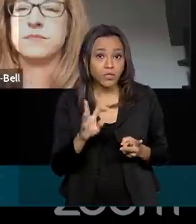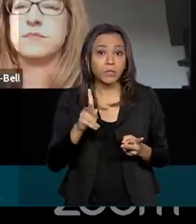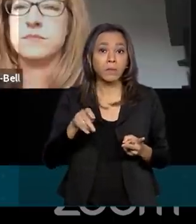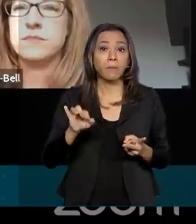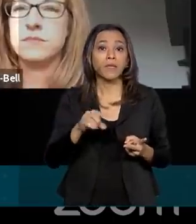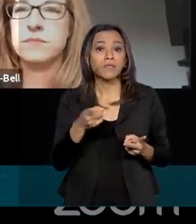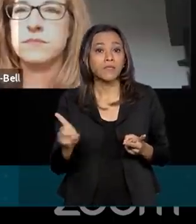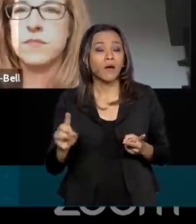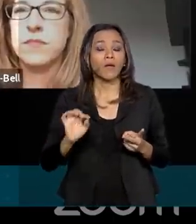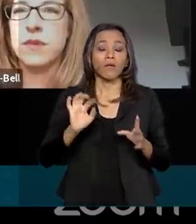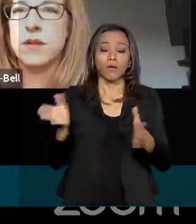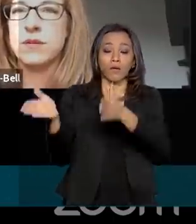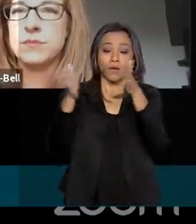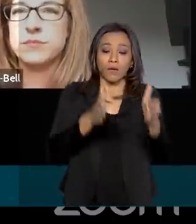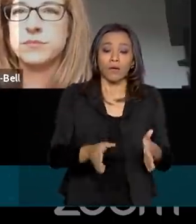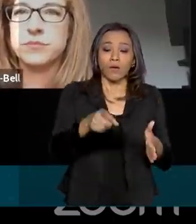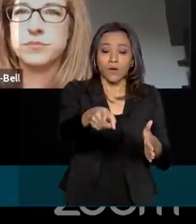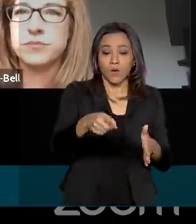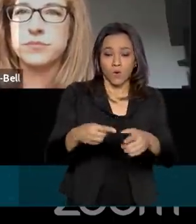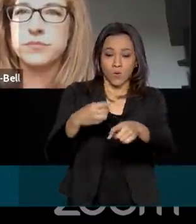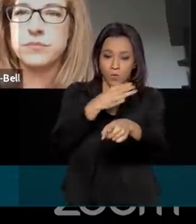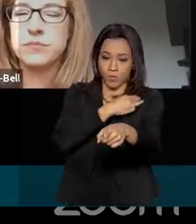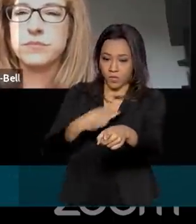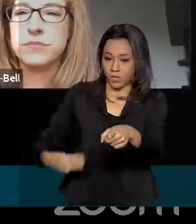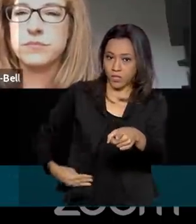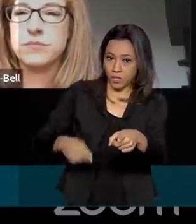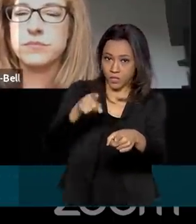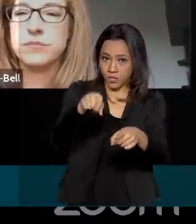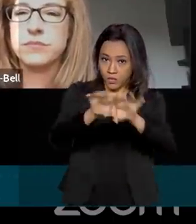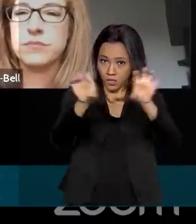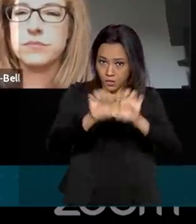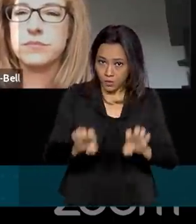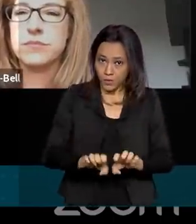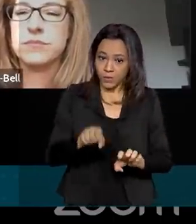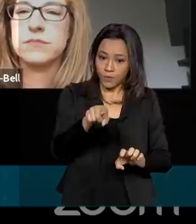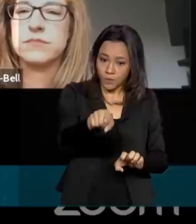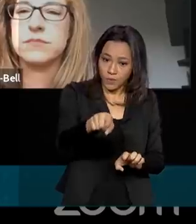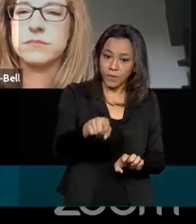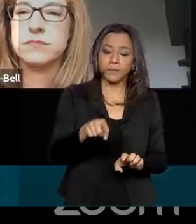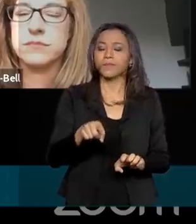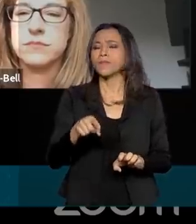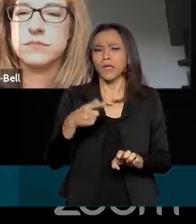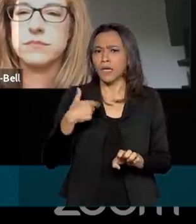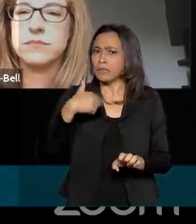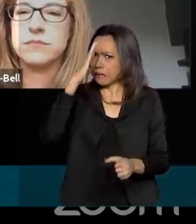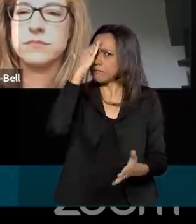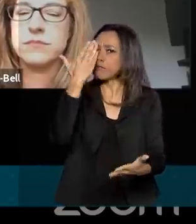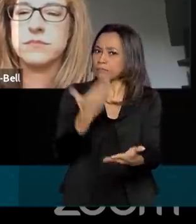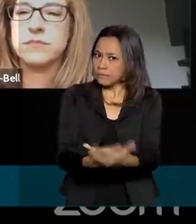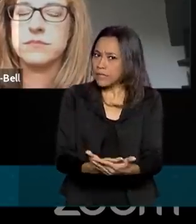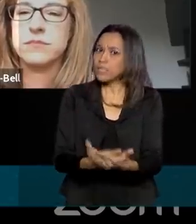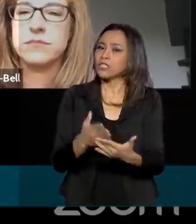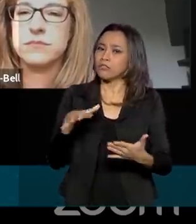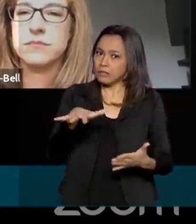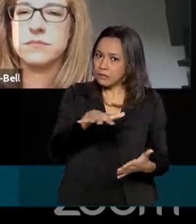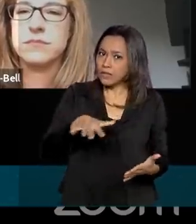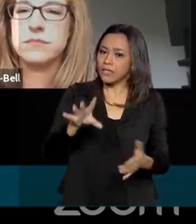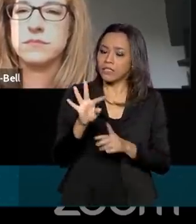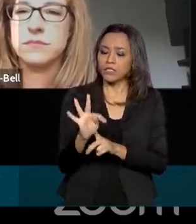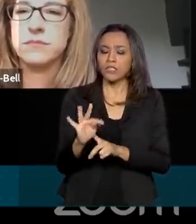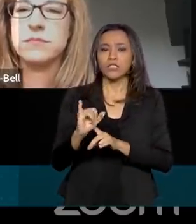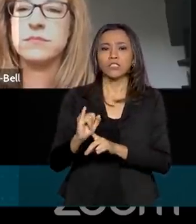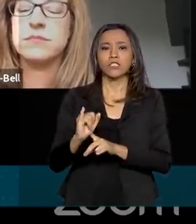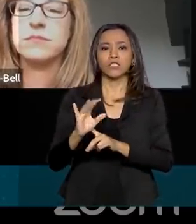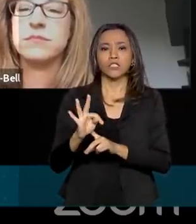O ministro da Infraestrutura, Tarcísio Gomes de Freitas, está apostando na emissão de títulos verdes